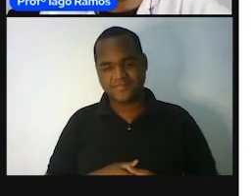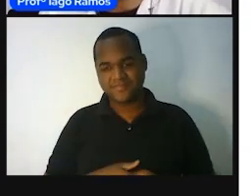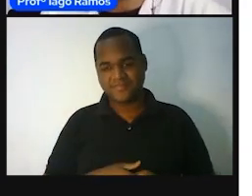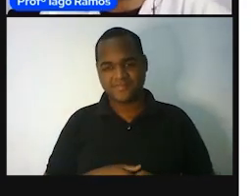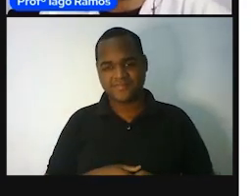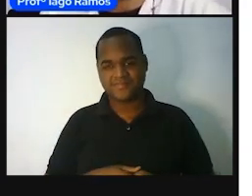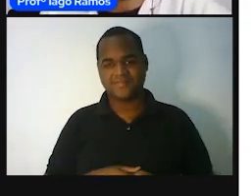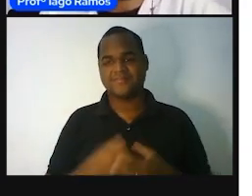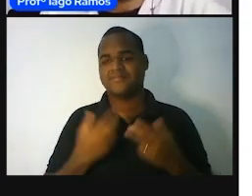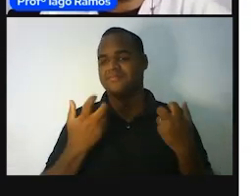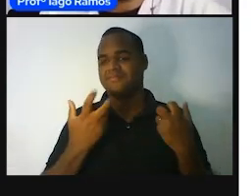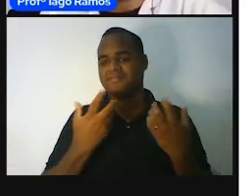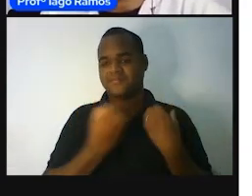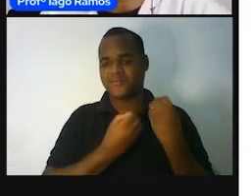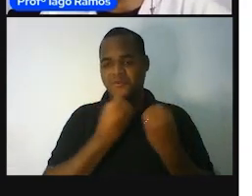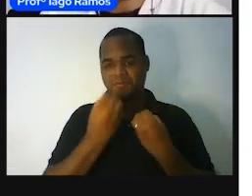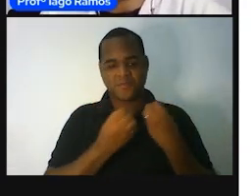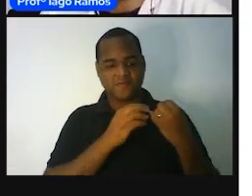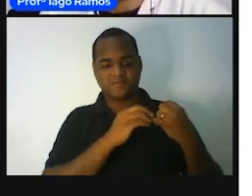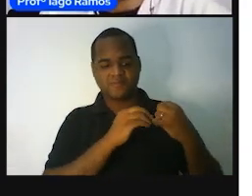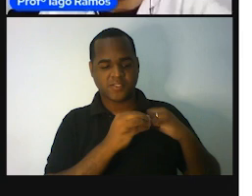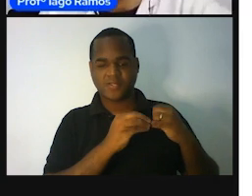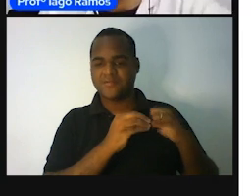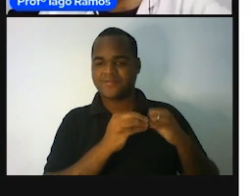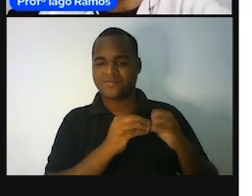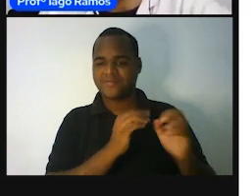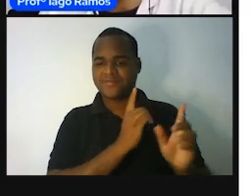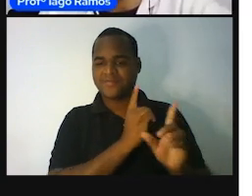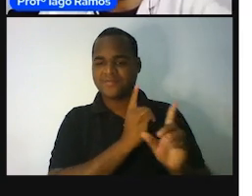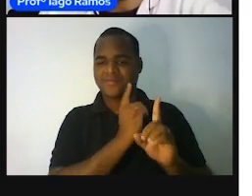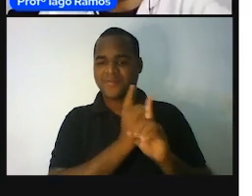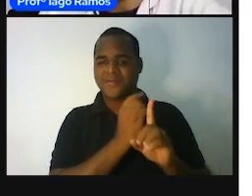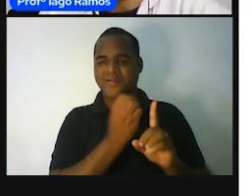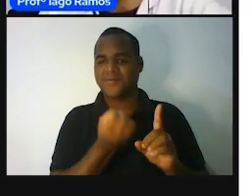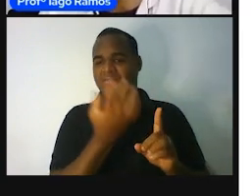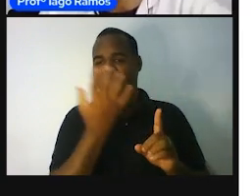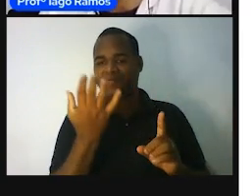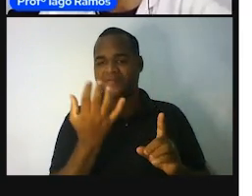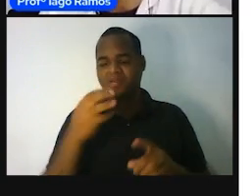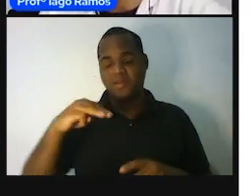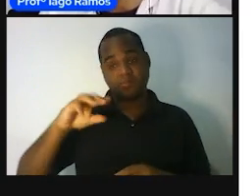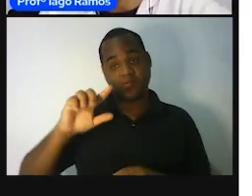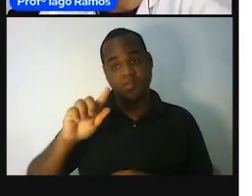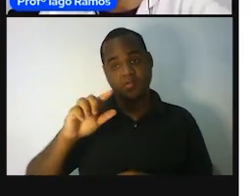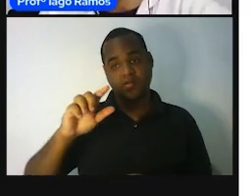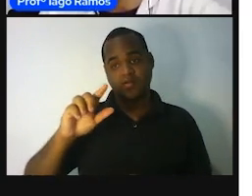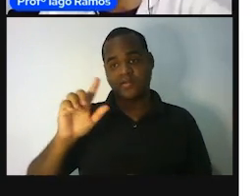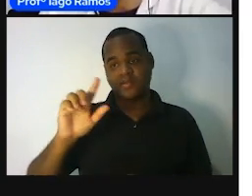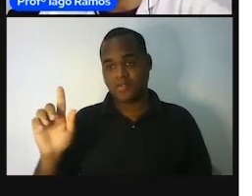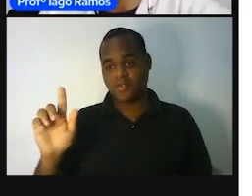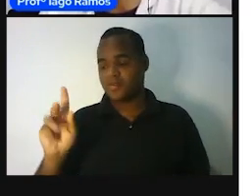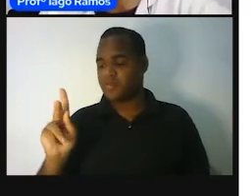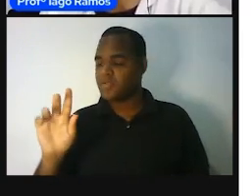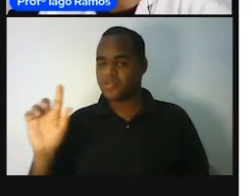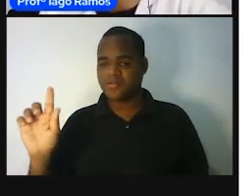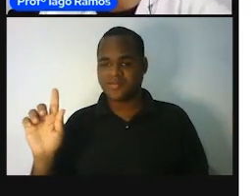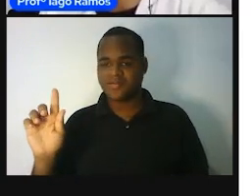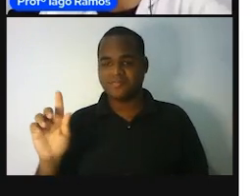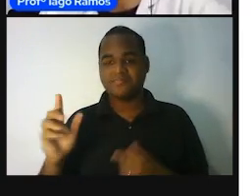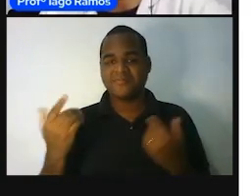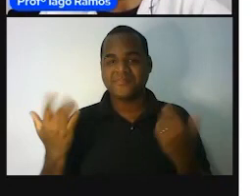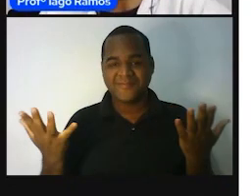a gente vê essa coisa no seu casamento? A gente vai ter esse saco, ele vem com qual unidade?